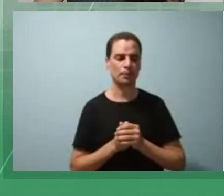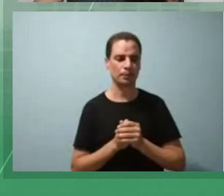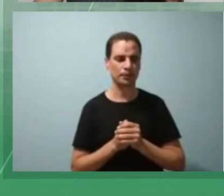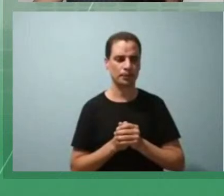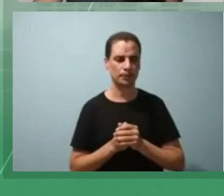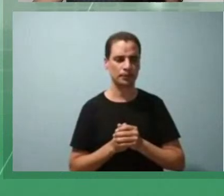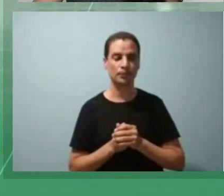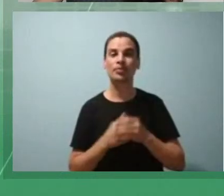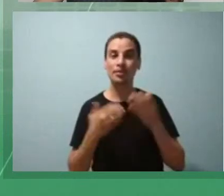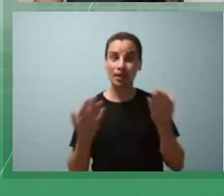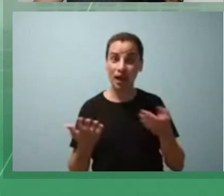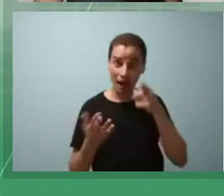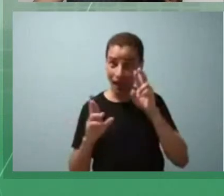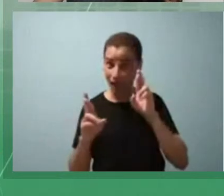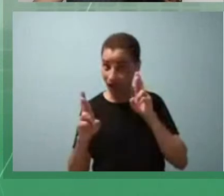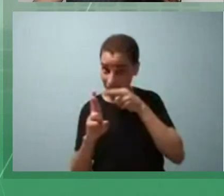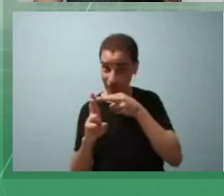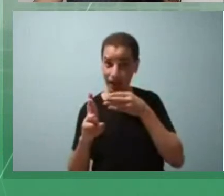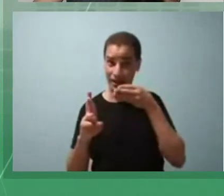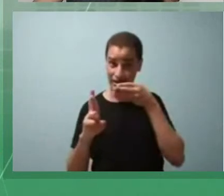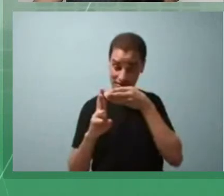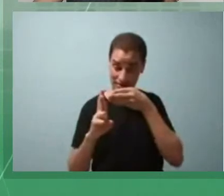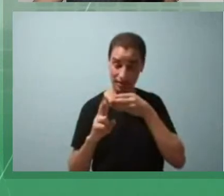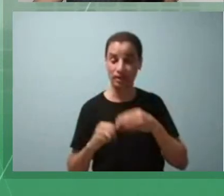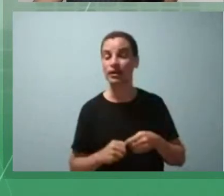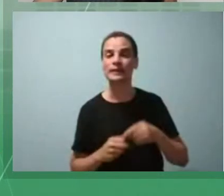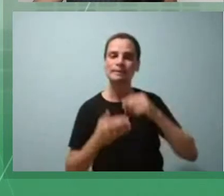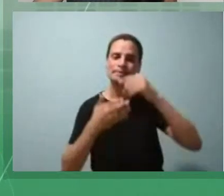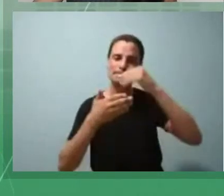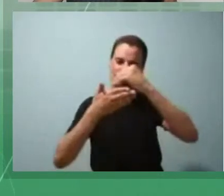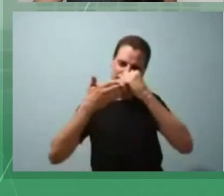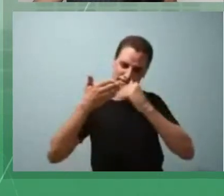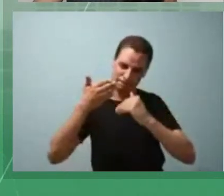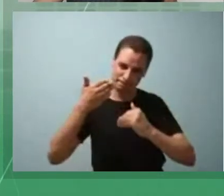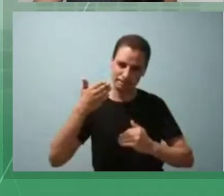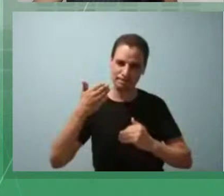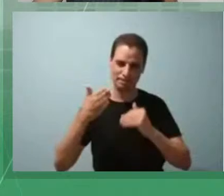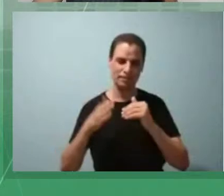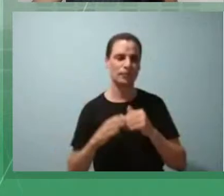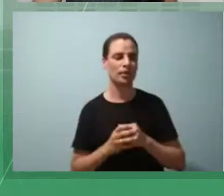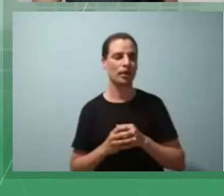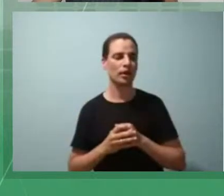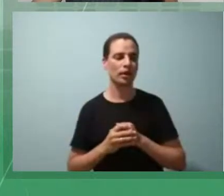Bom, essas são as minhas referências desses slides, né?